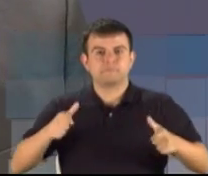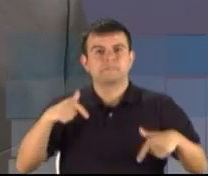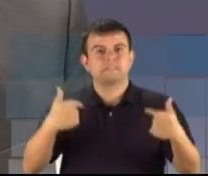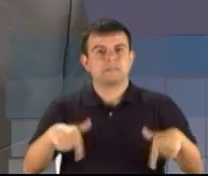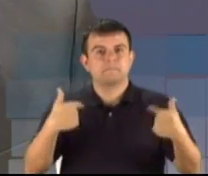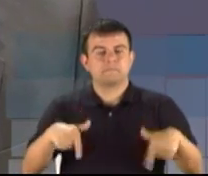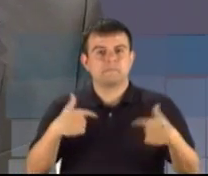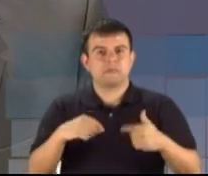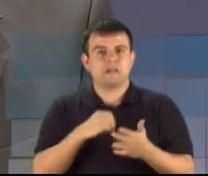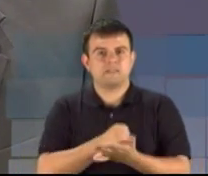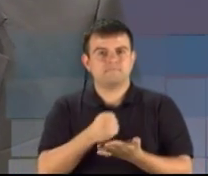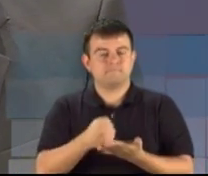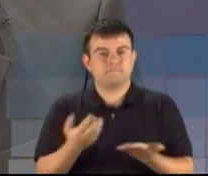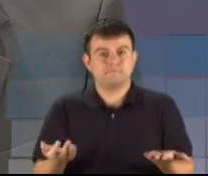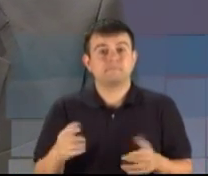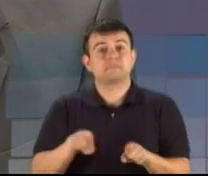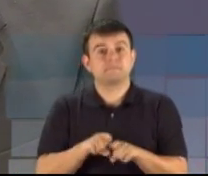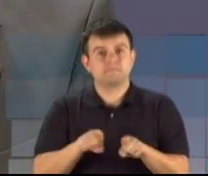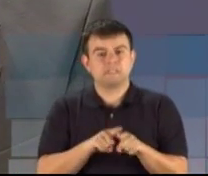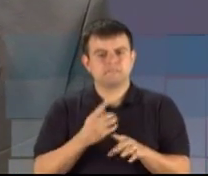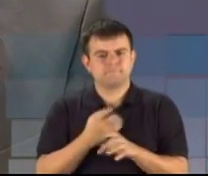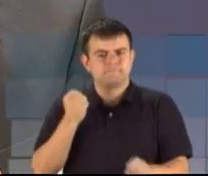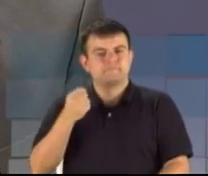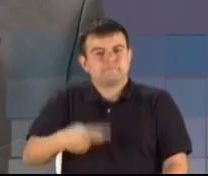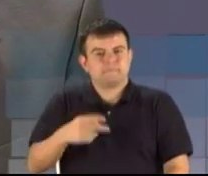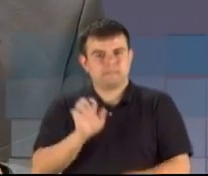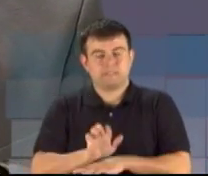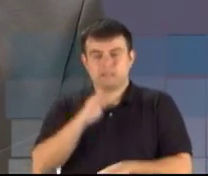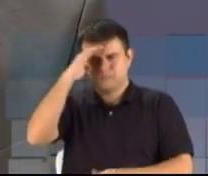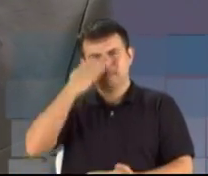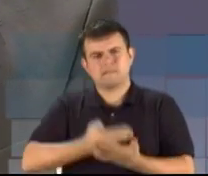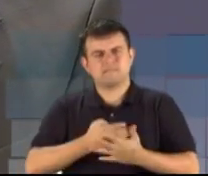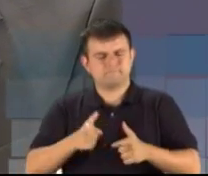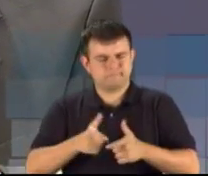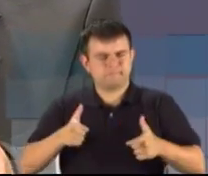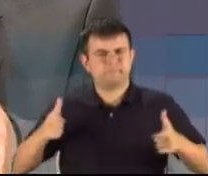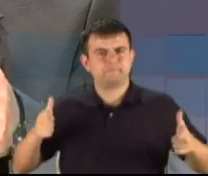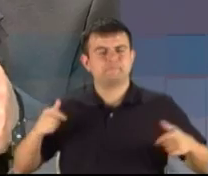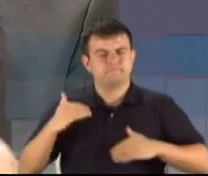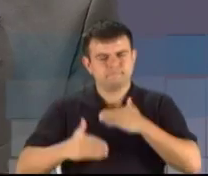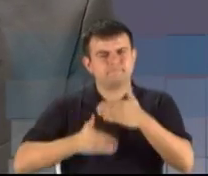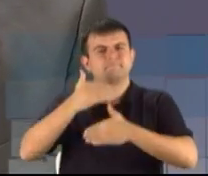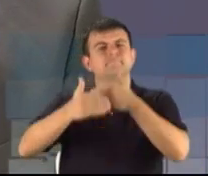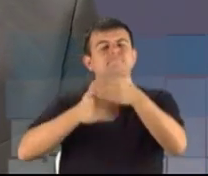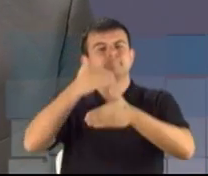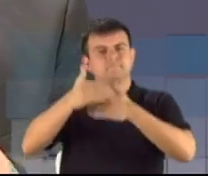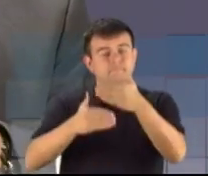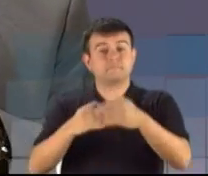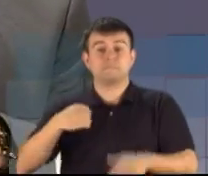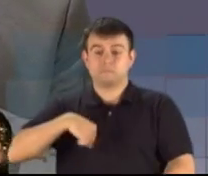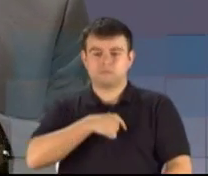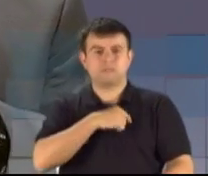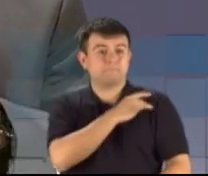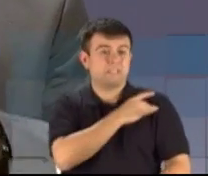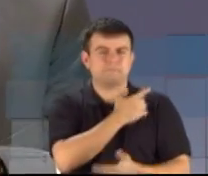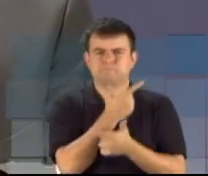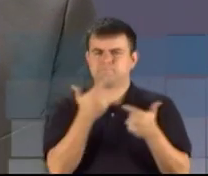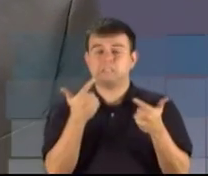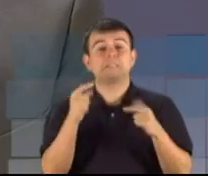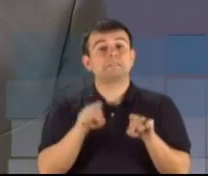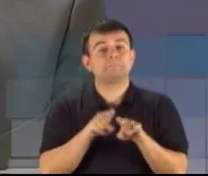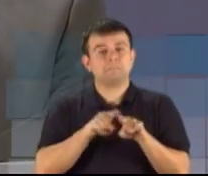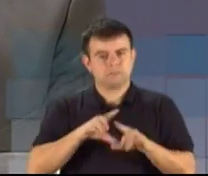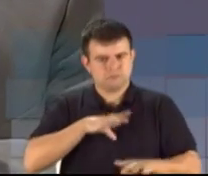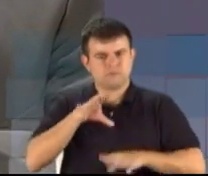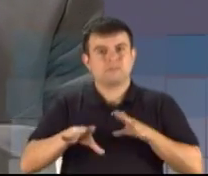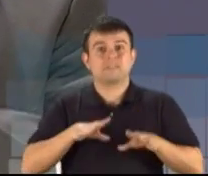para o Estado. Assim, nós acreditamos que nós vamos crescer sem medo e com muita coragem. E dizer também que eu não tenho medo de